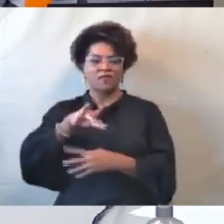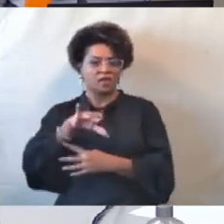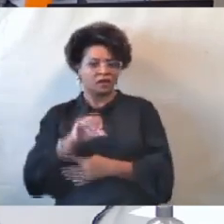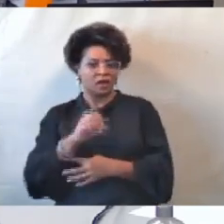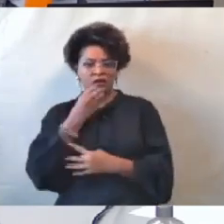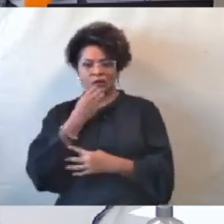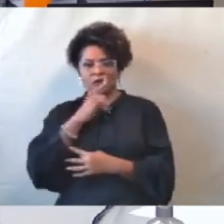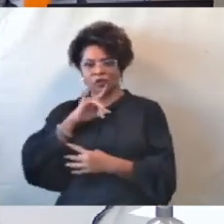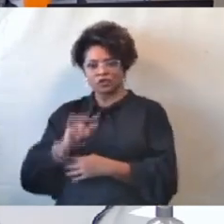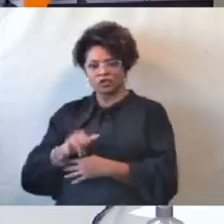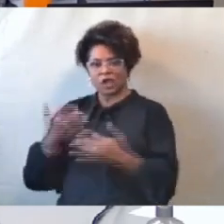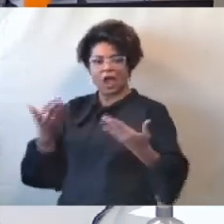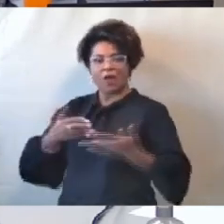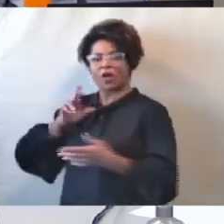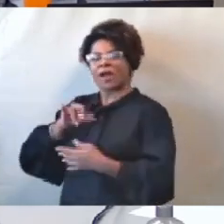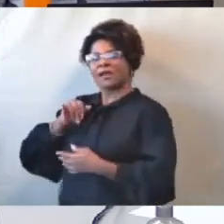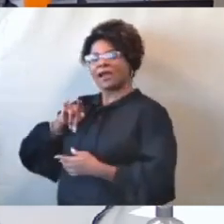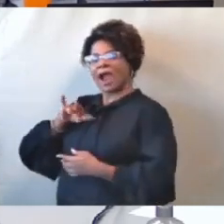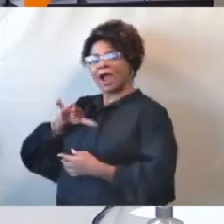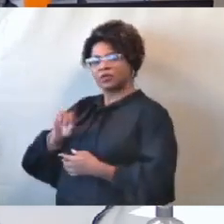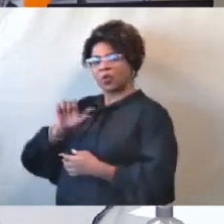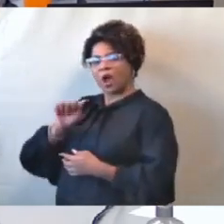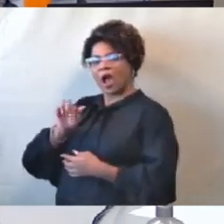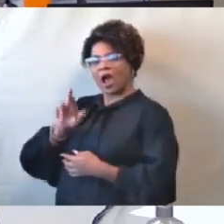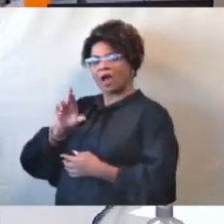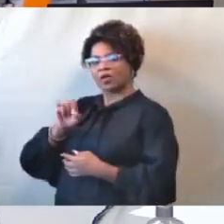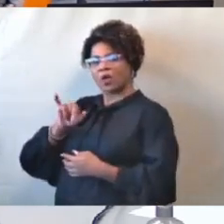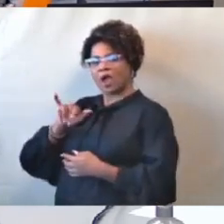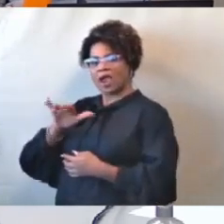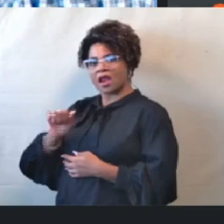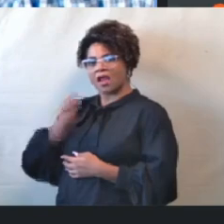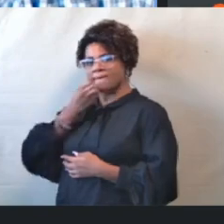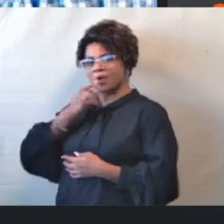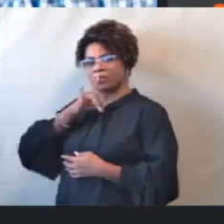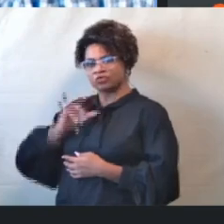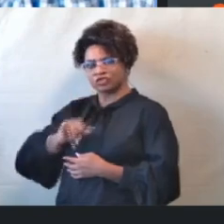Aroeira, bom dia. Bom dia, presidente. Bom dia, presidente. Isso.